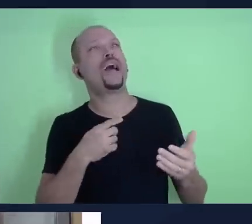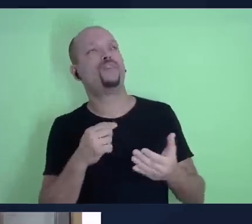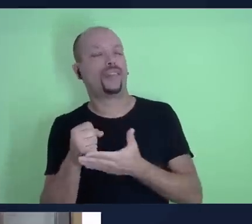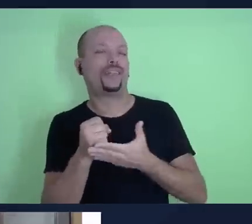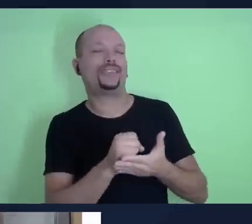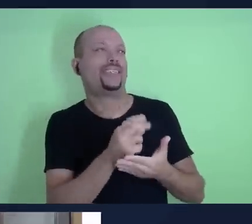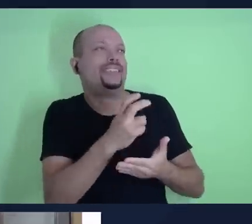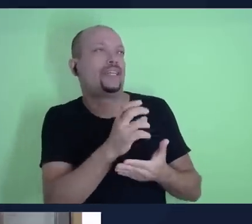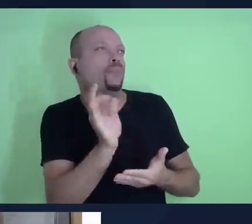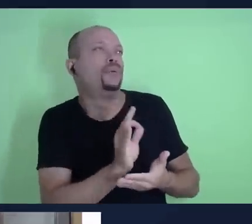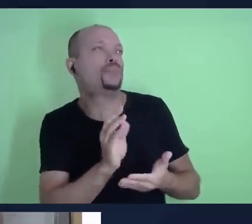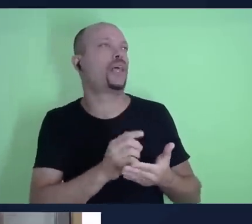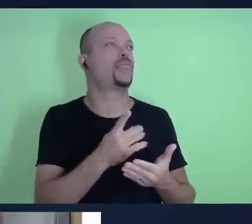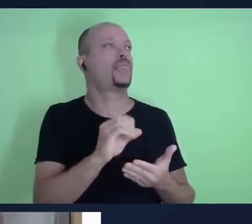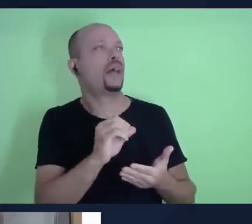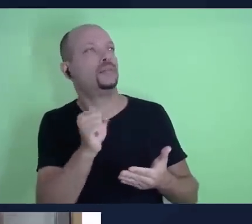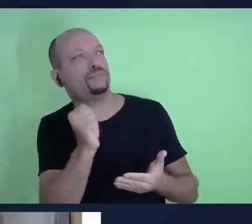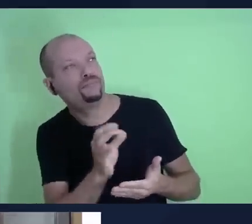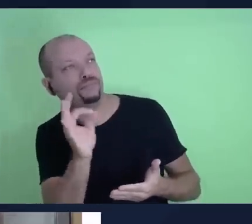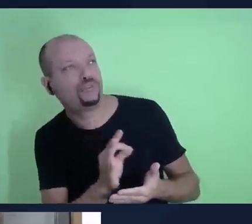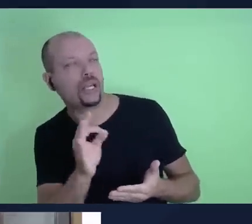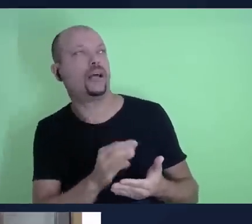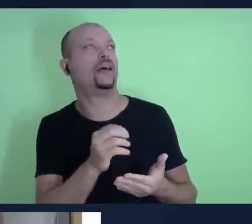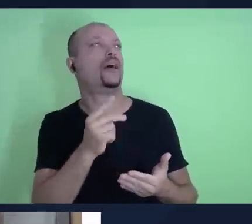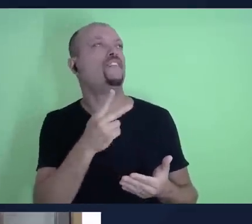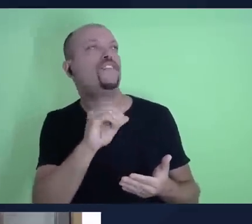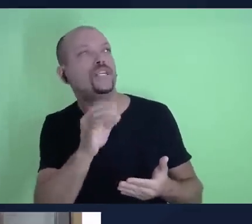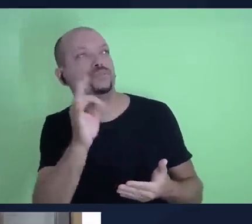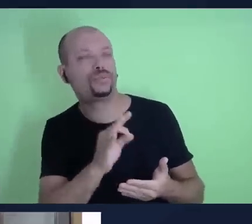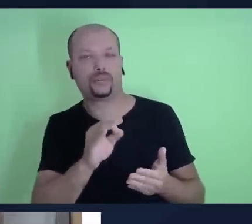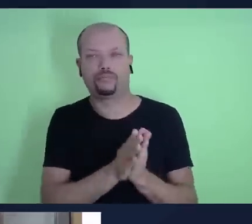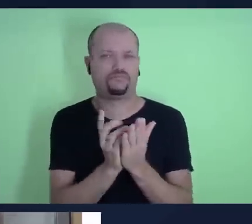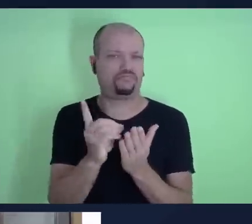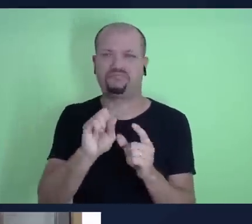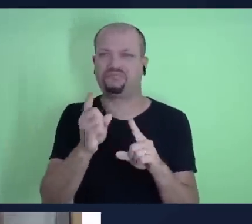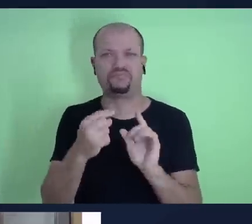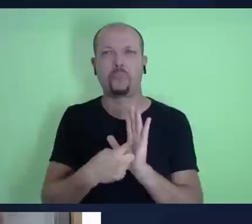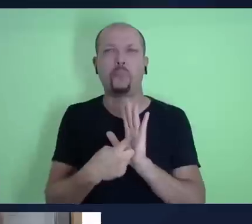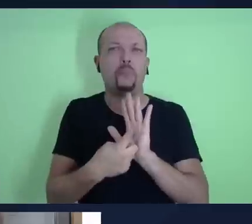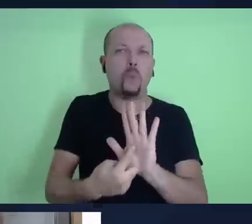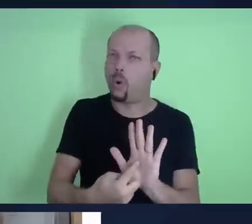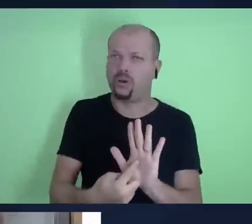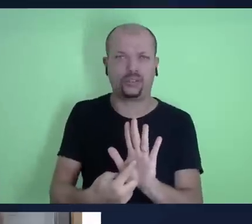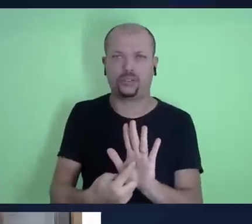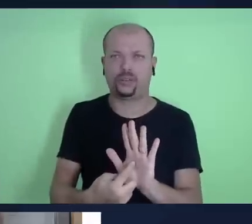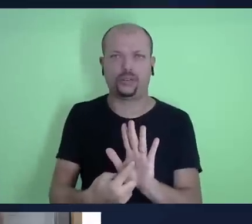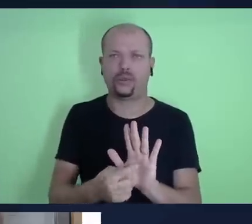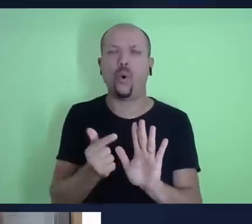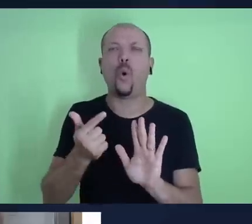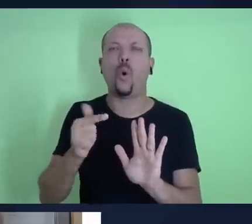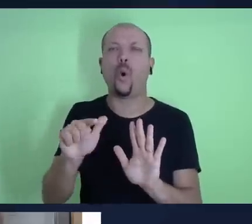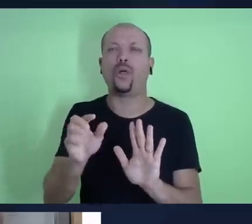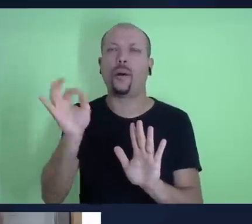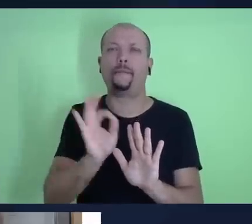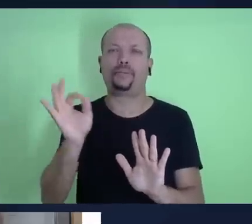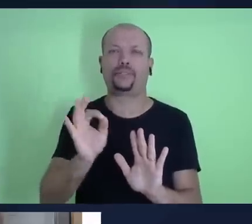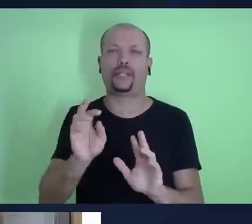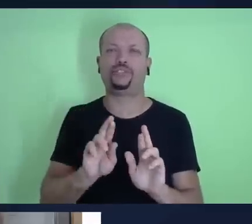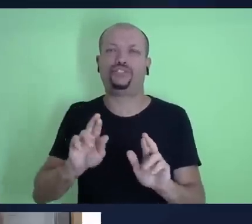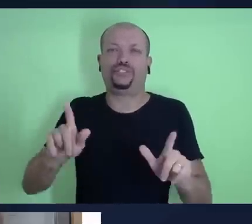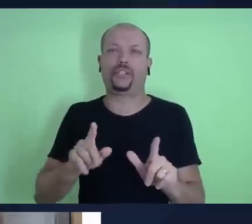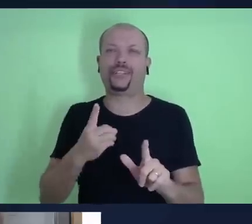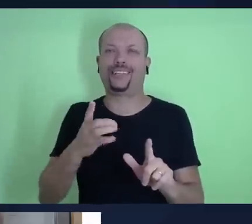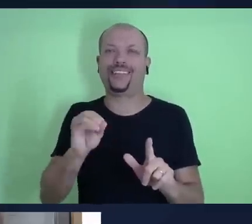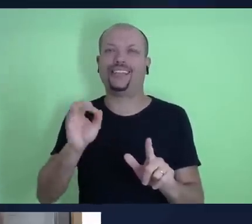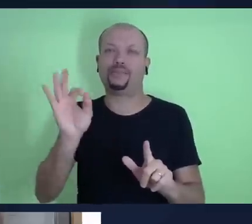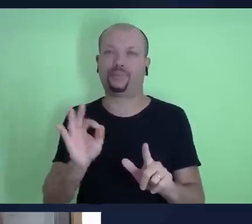por cento, se é mais, a Bíblia não dá nenhuma brecha pra uma outra porcentagem, se não a décima